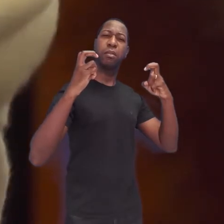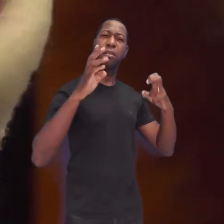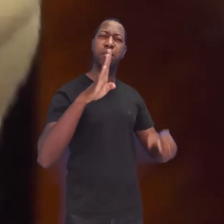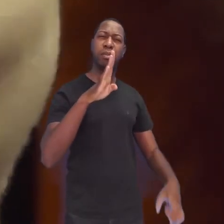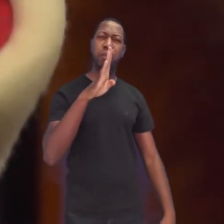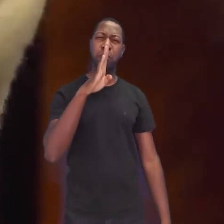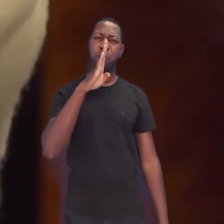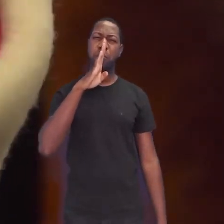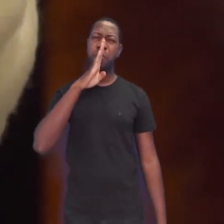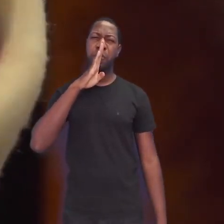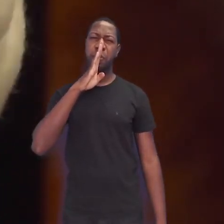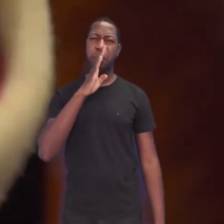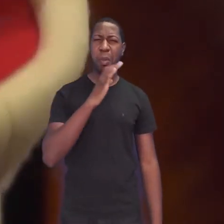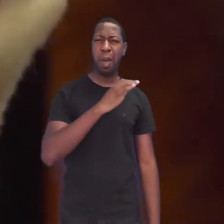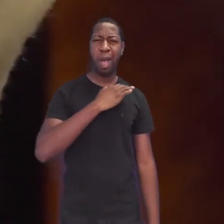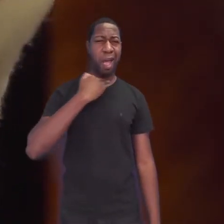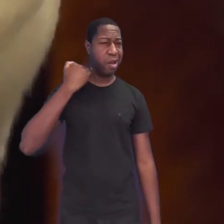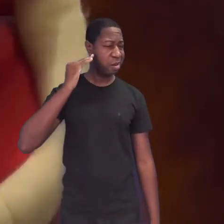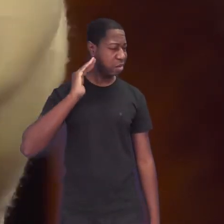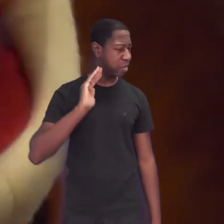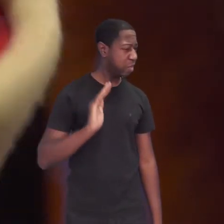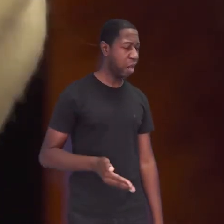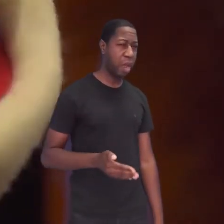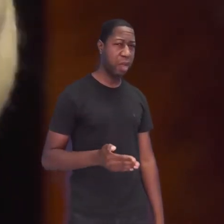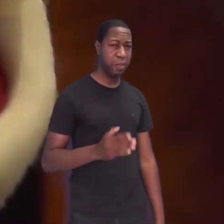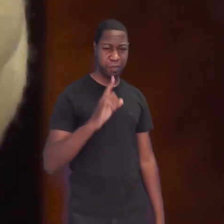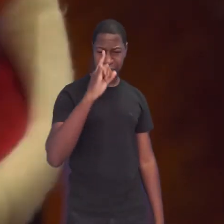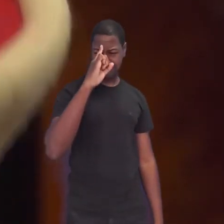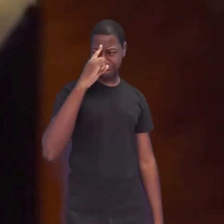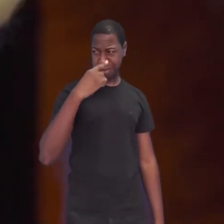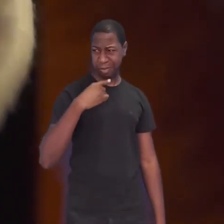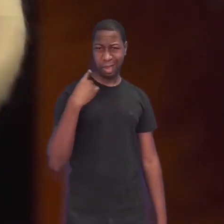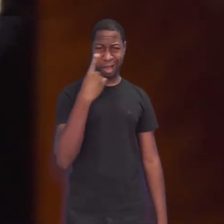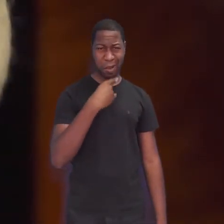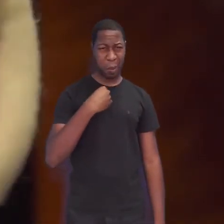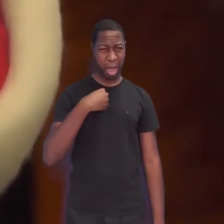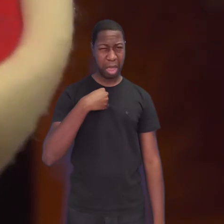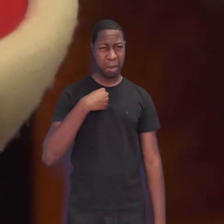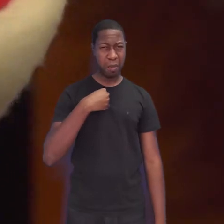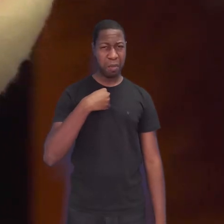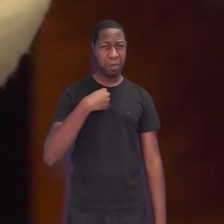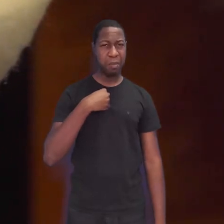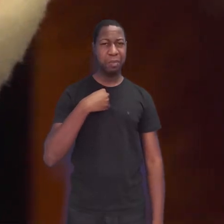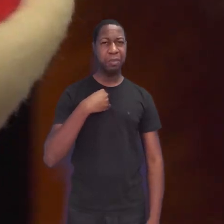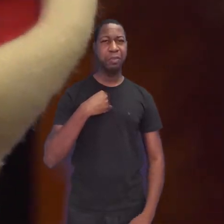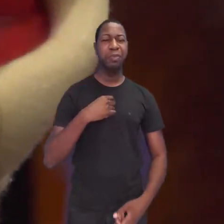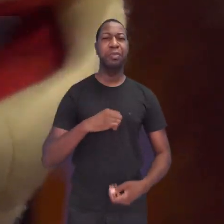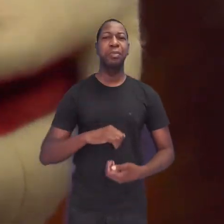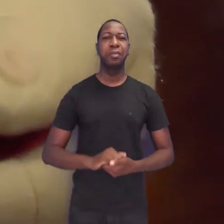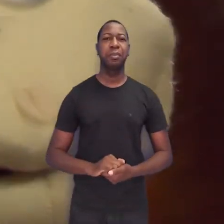Cala a boca, já morreu. Quem manda na minha boca sou eu.